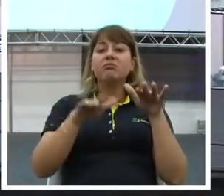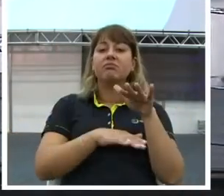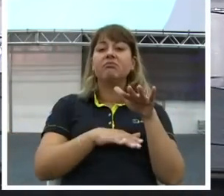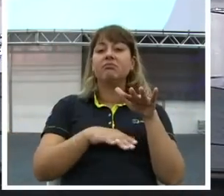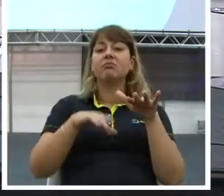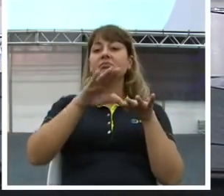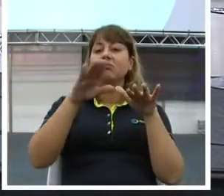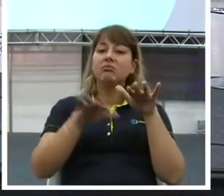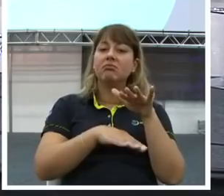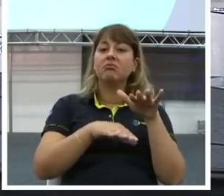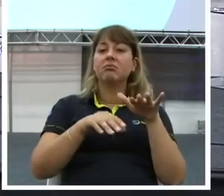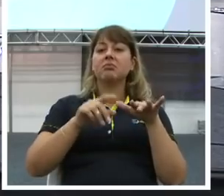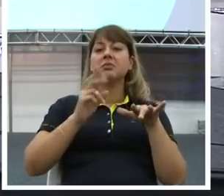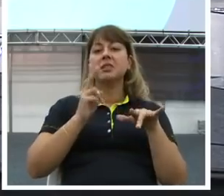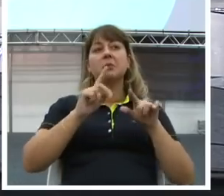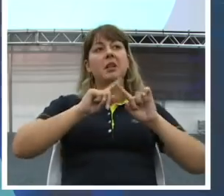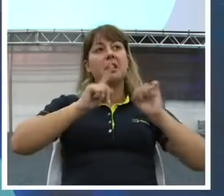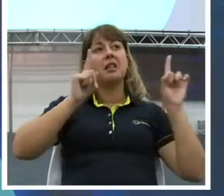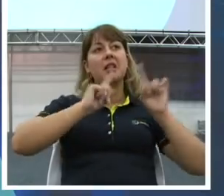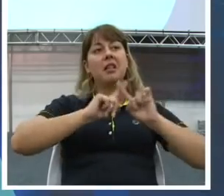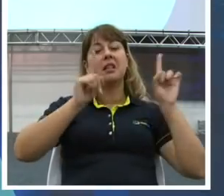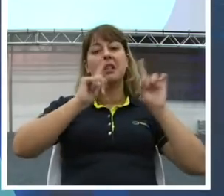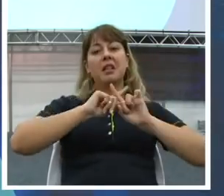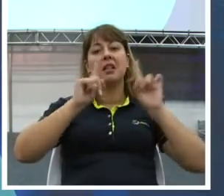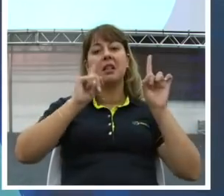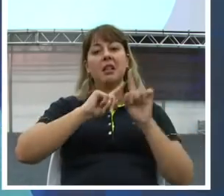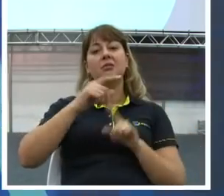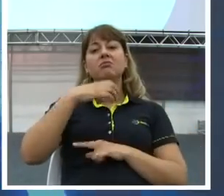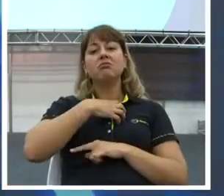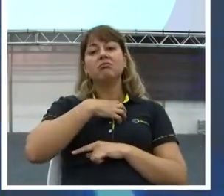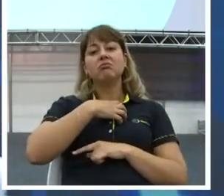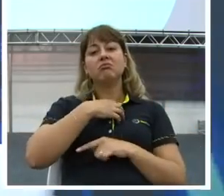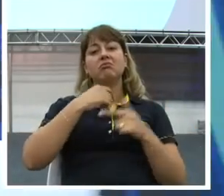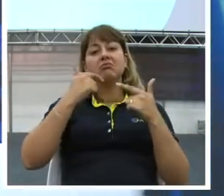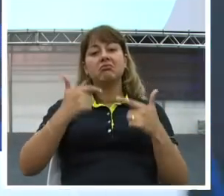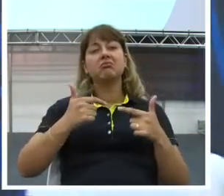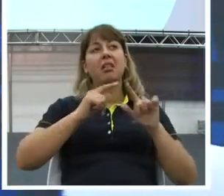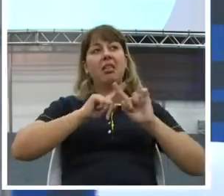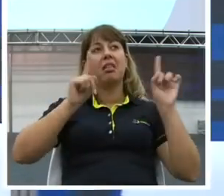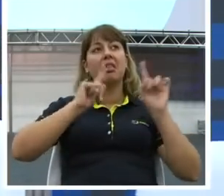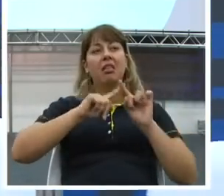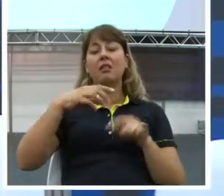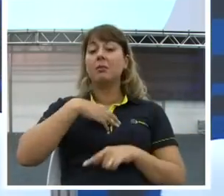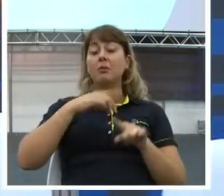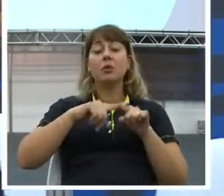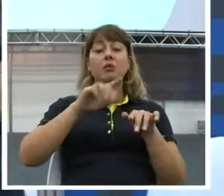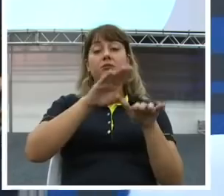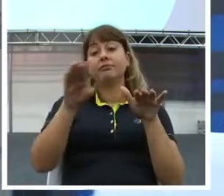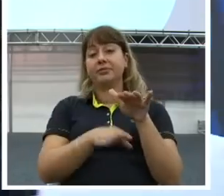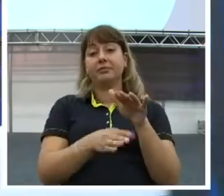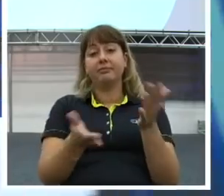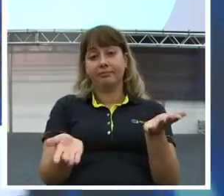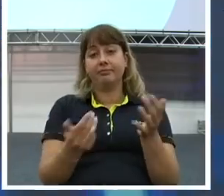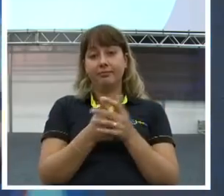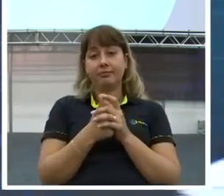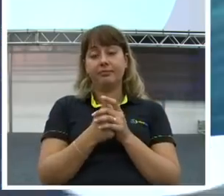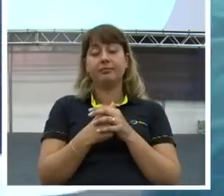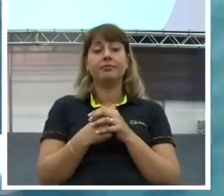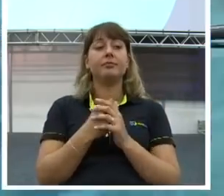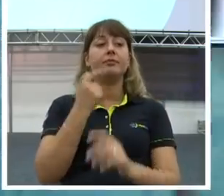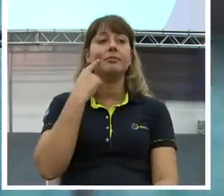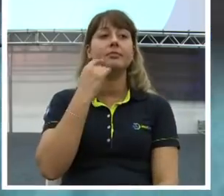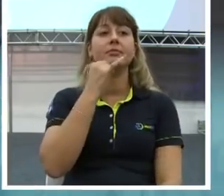você vai ser um reclamão, achando que está sendo explorado. Achando que está ganhando pouco. E na verdade é você que não está entregando. Quer ver?